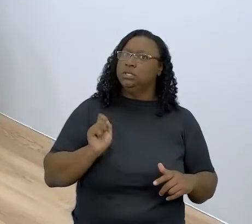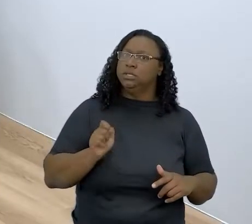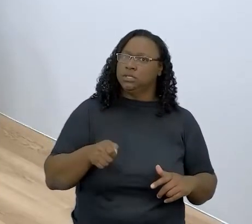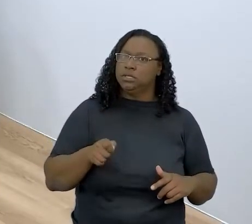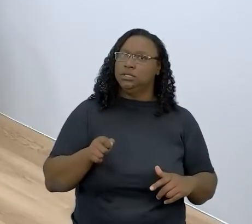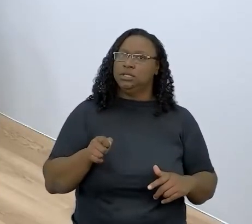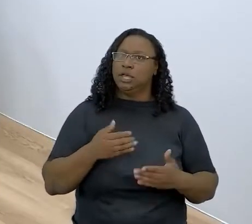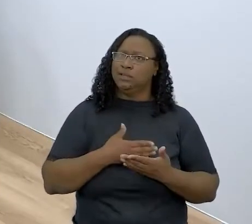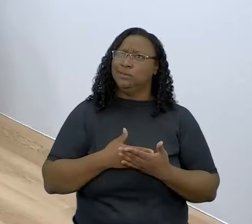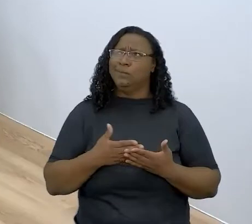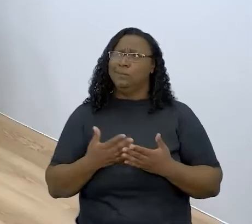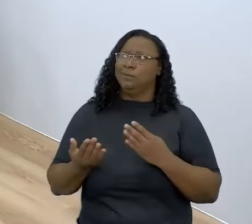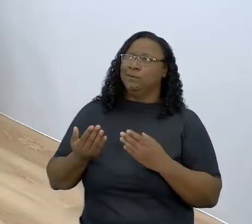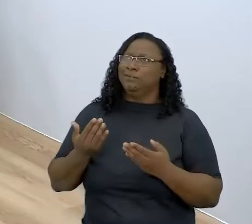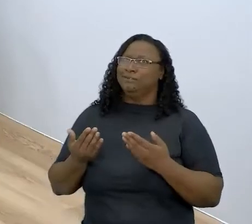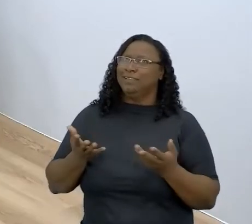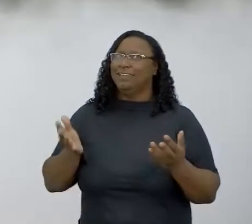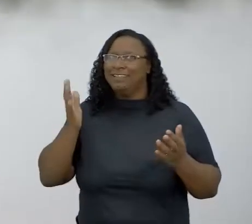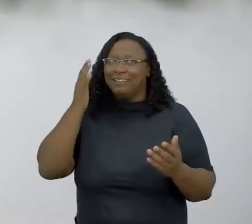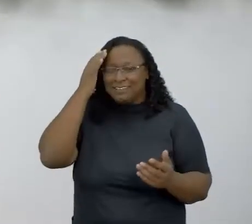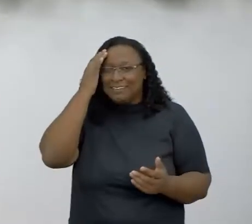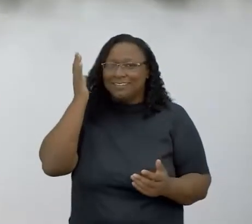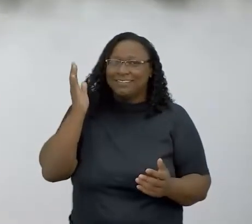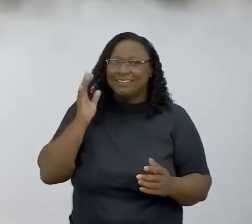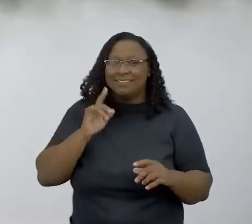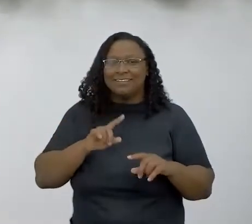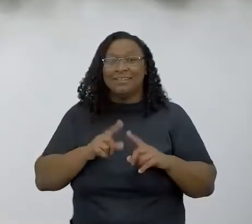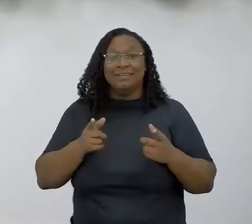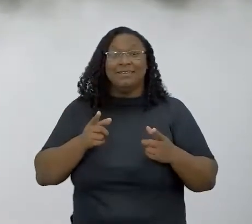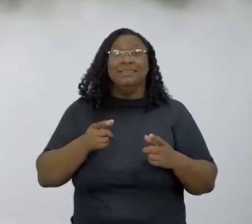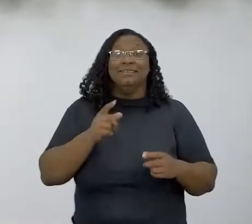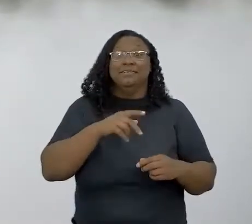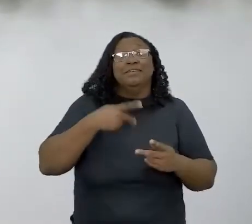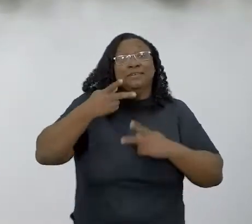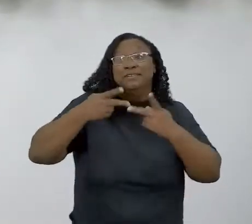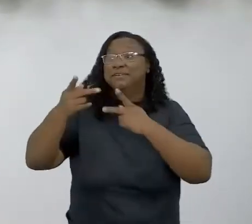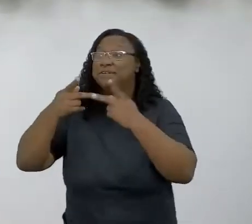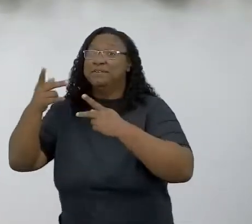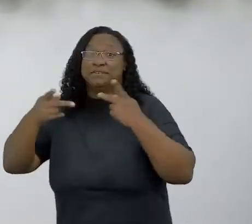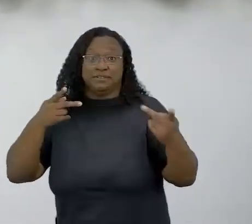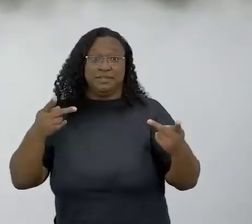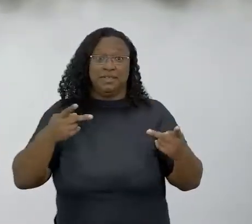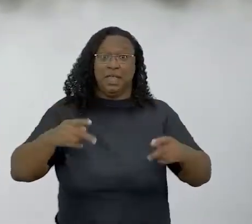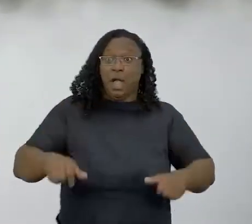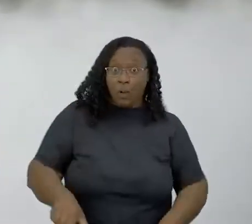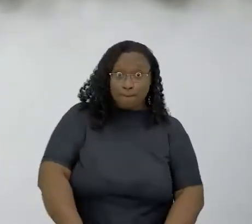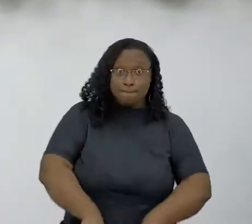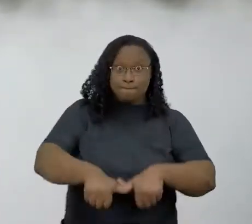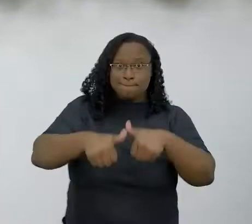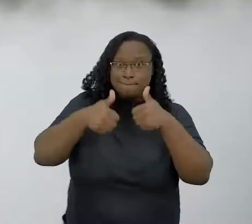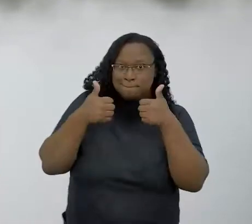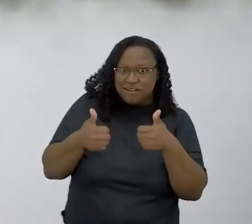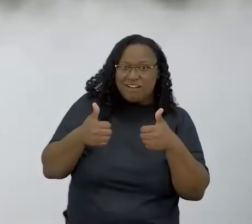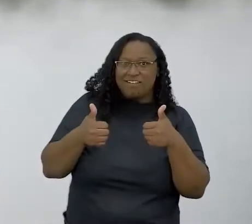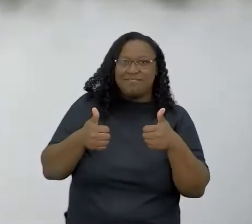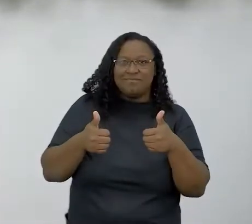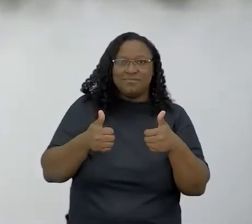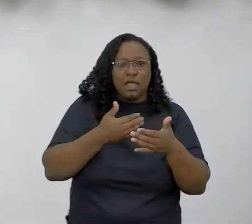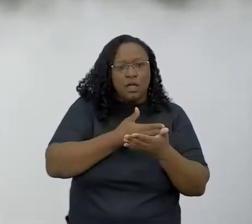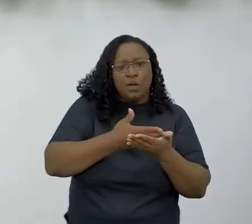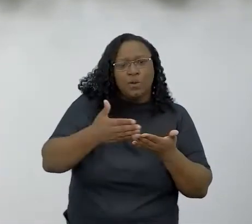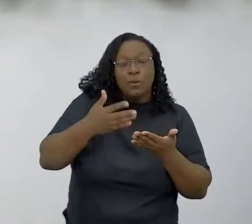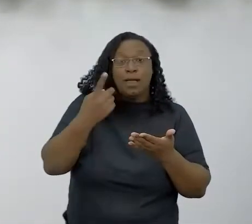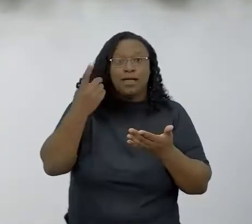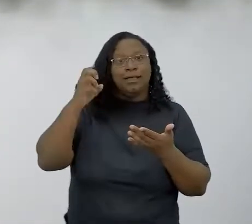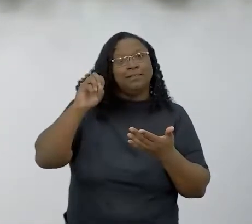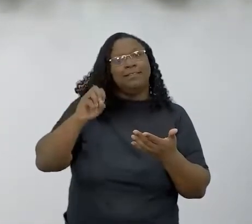No começo, nem tanto, mas depois de todo mundo falar, olha, bem bacana, e eu fui considerada uma das dez melhores professoras